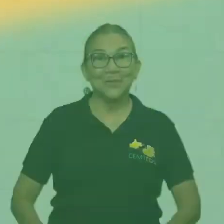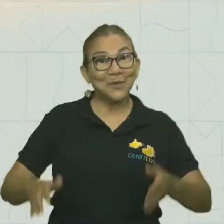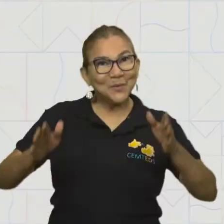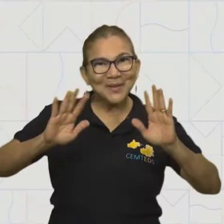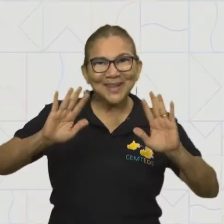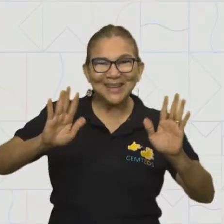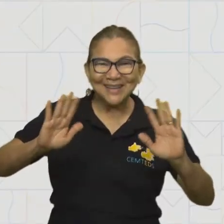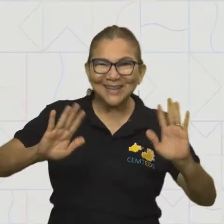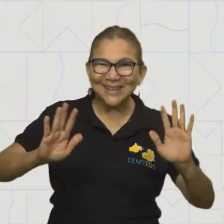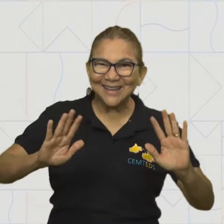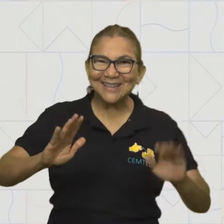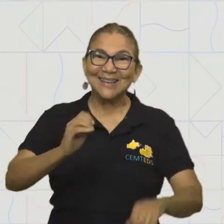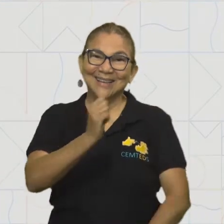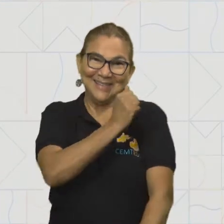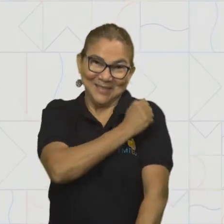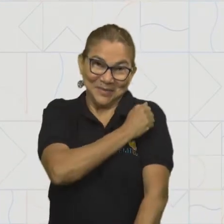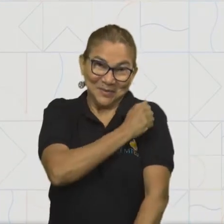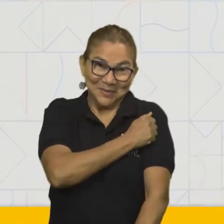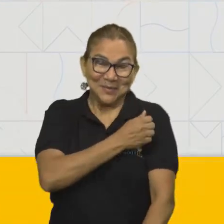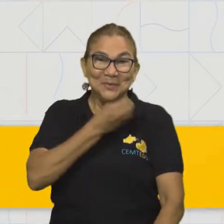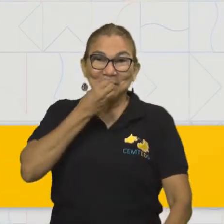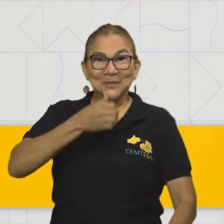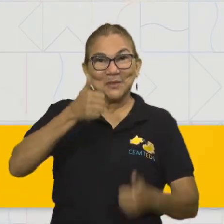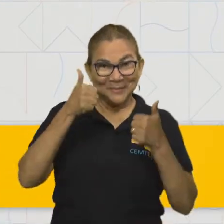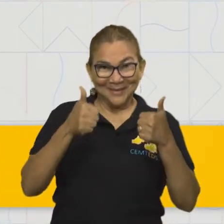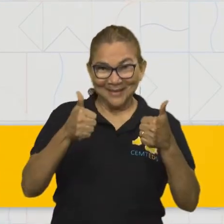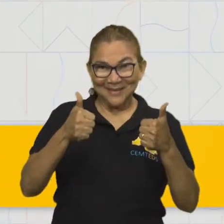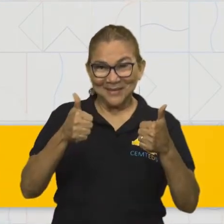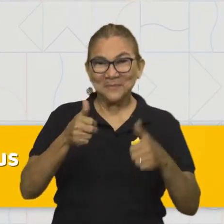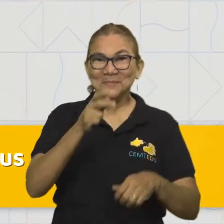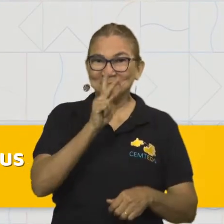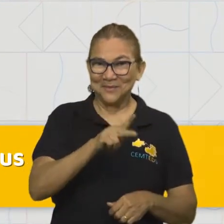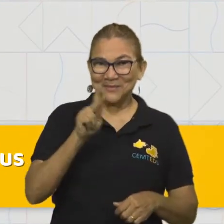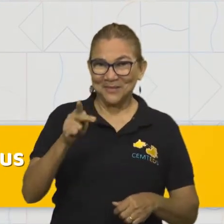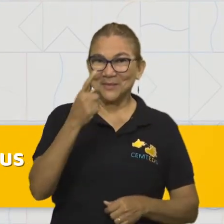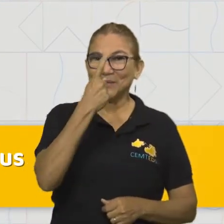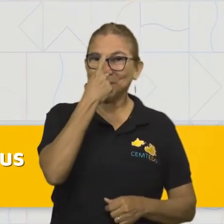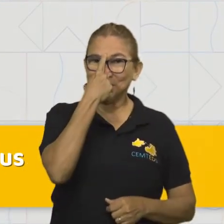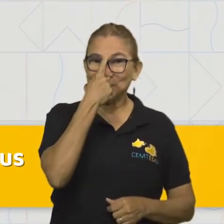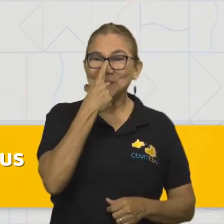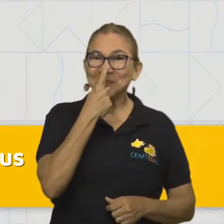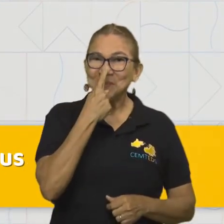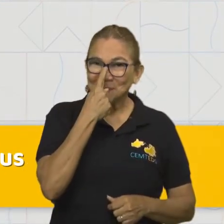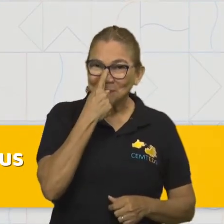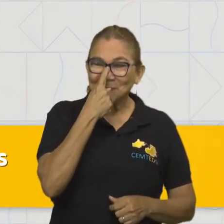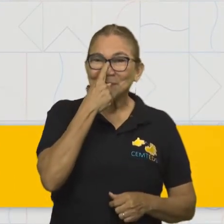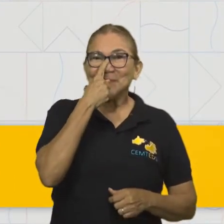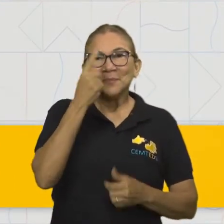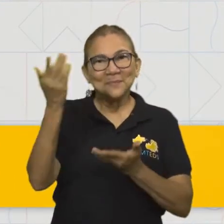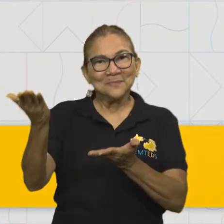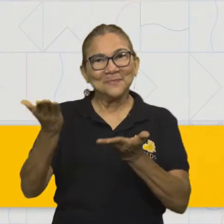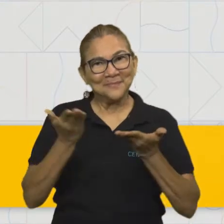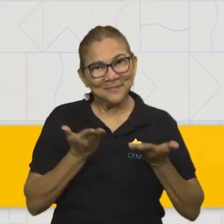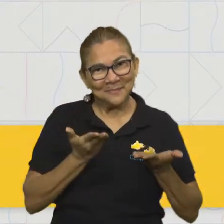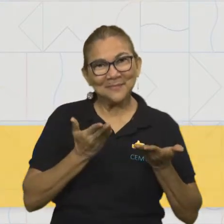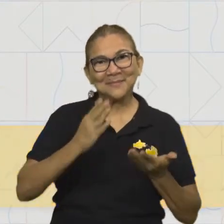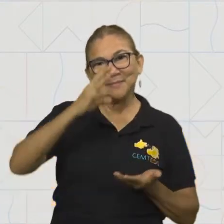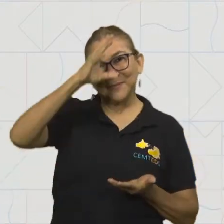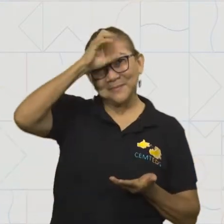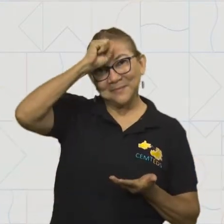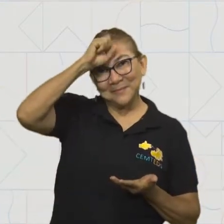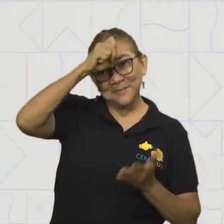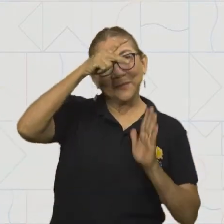Olá, queridos estudantes, tudo bem com vocês? Sou o professor Alexandre e sejam todos bem-vindos ao projeto